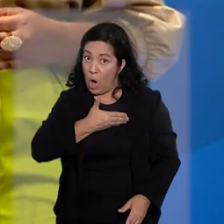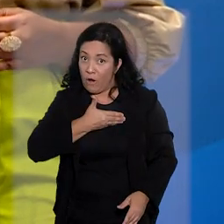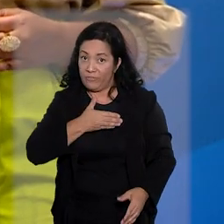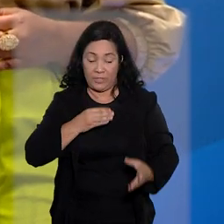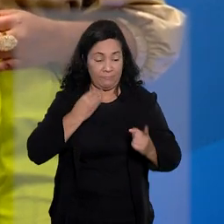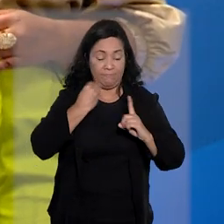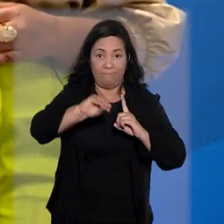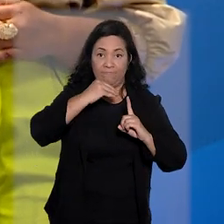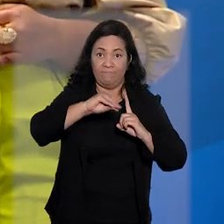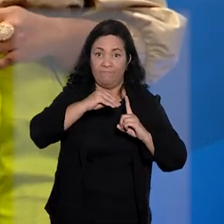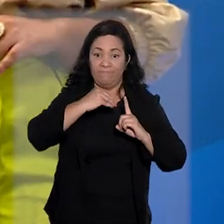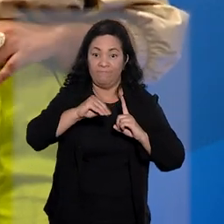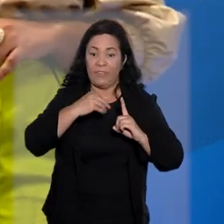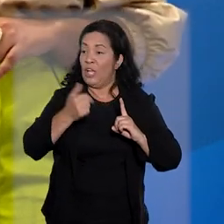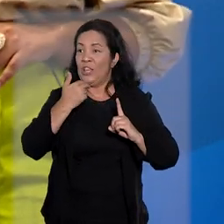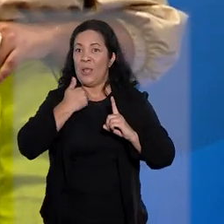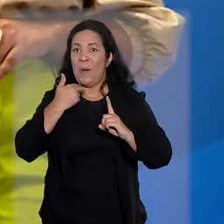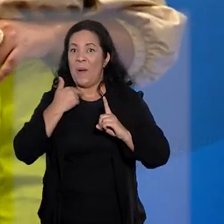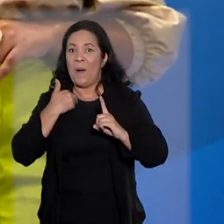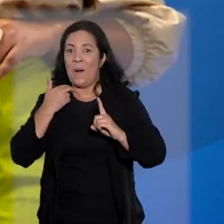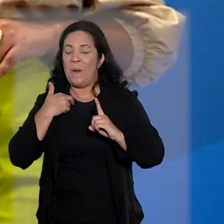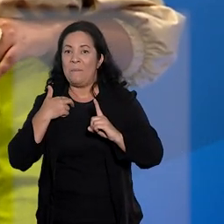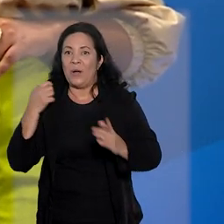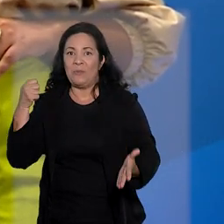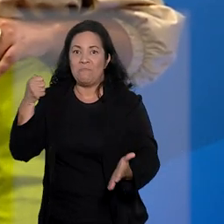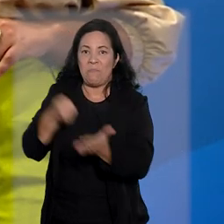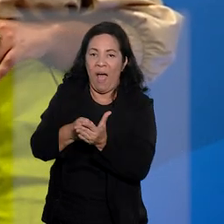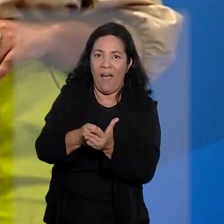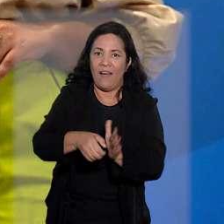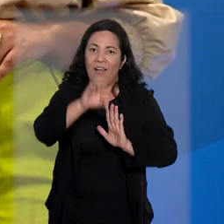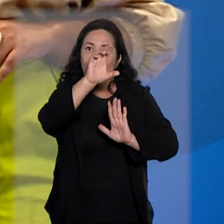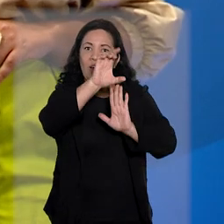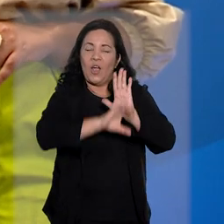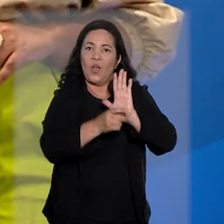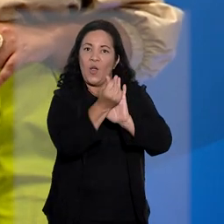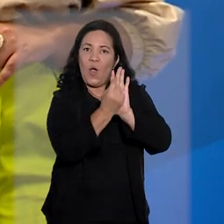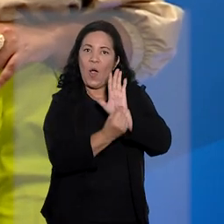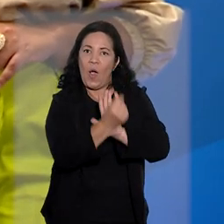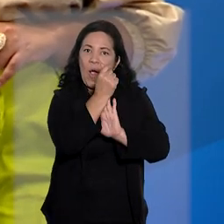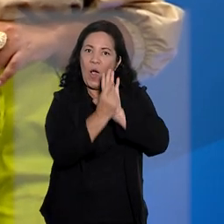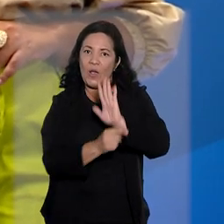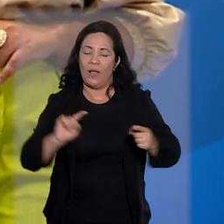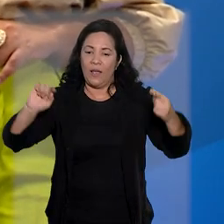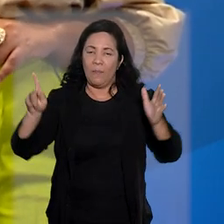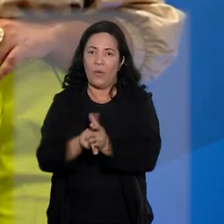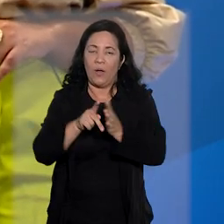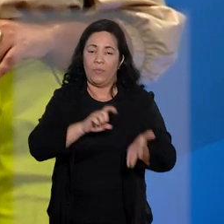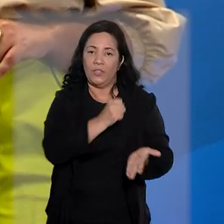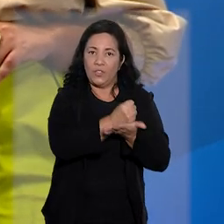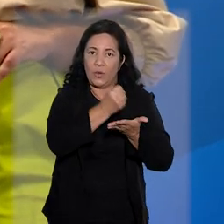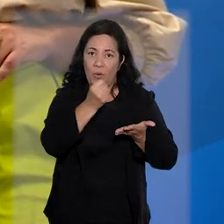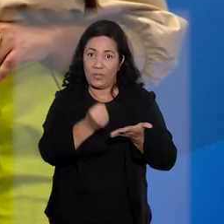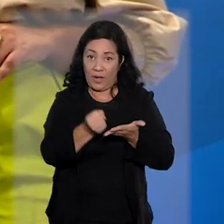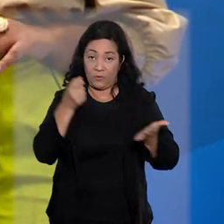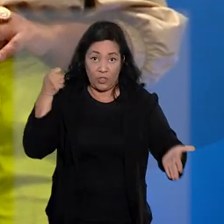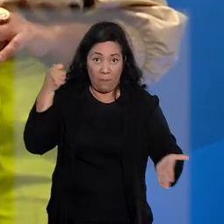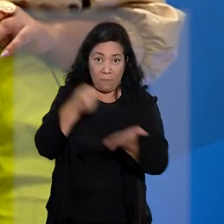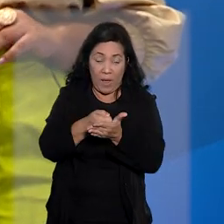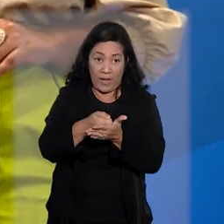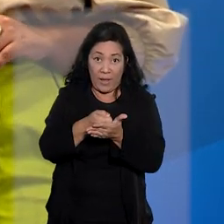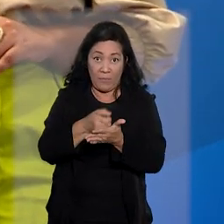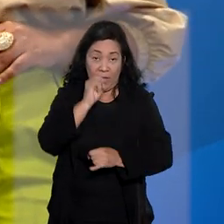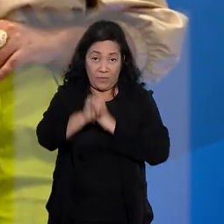vulnerabilidade impede a aplicação do Código de Defesa do Consumidor em contrato de gestão de pagamentos online.